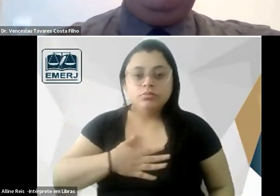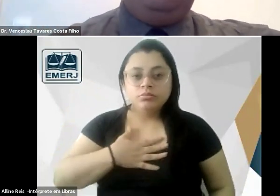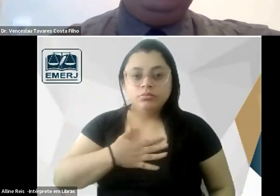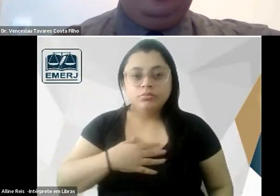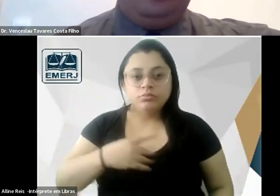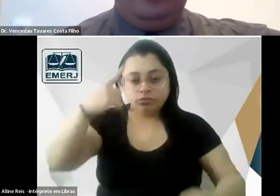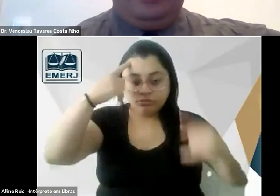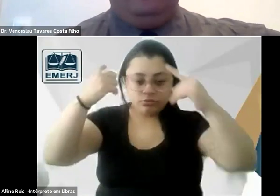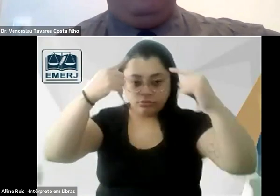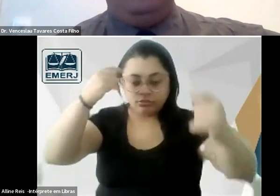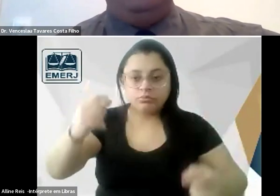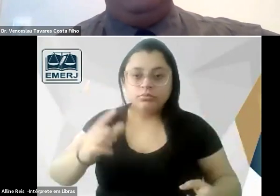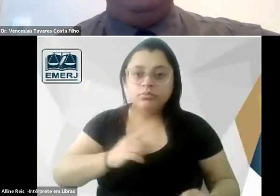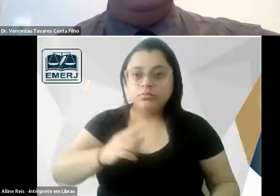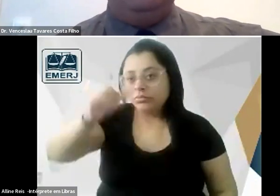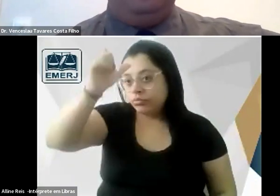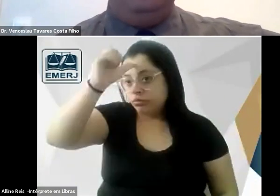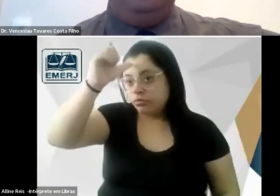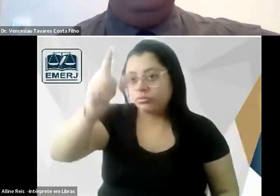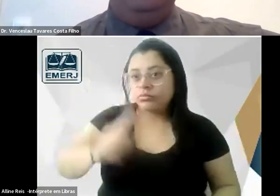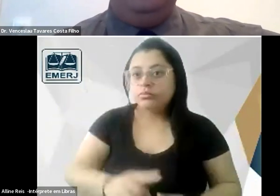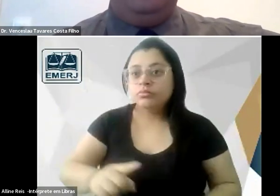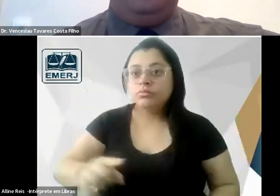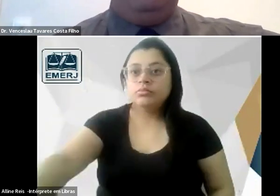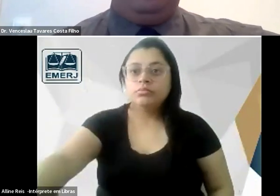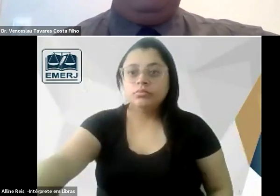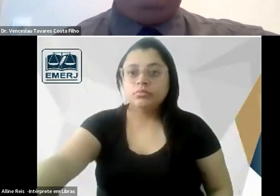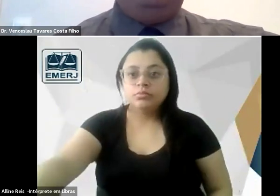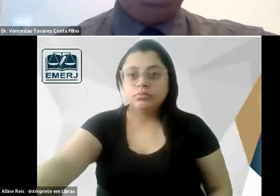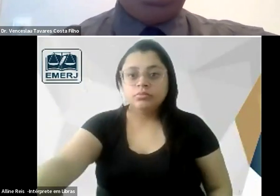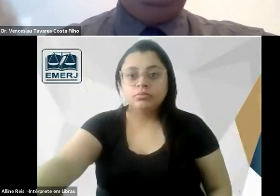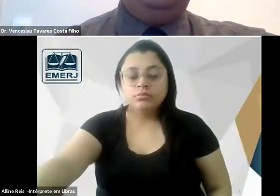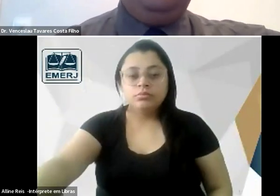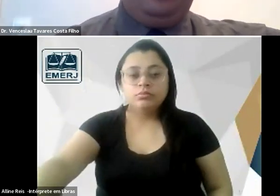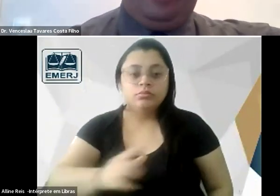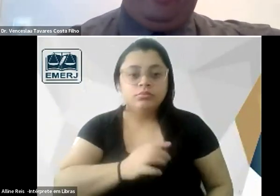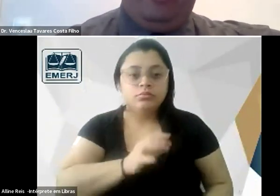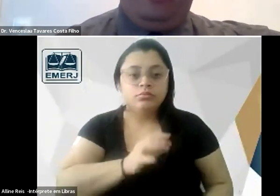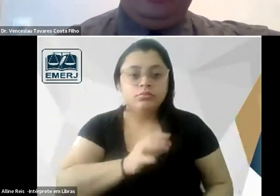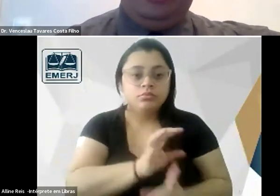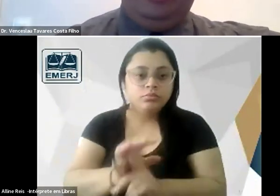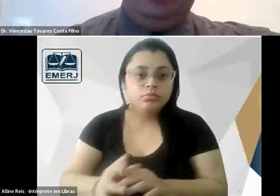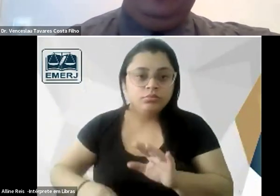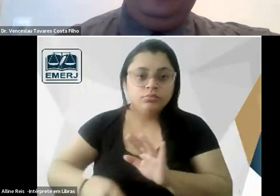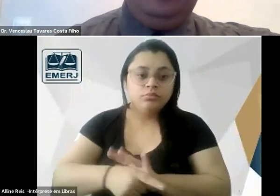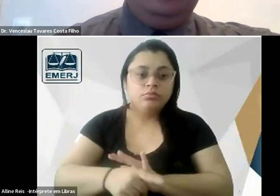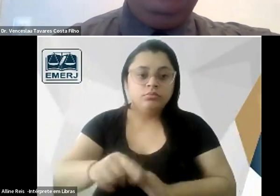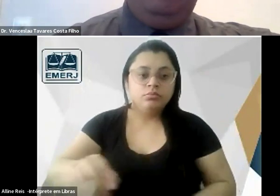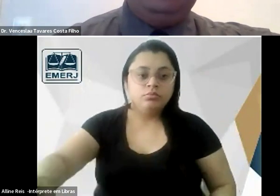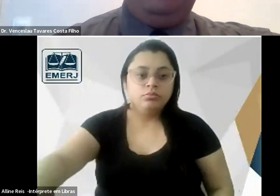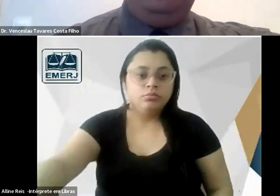o professor Ricardo Borma deve saber disso melhor do que eu há uma influência muito grande da guerra franco-prussiana